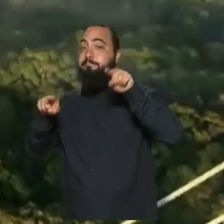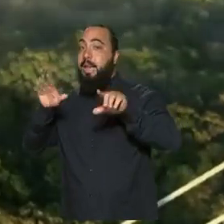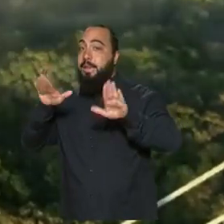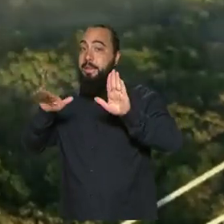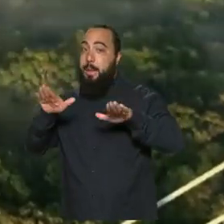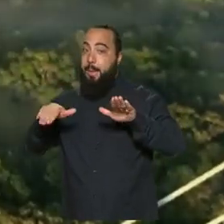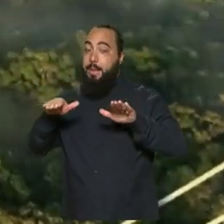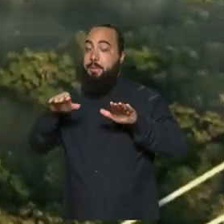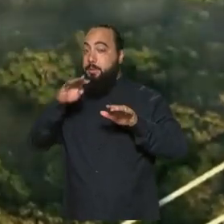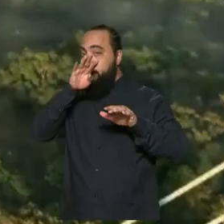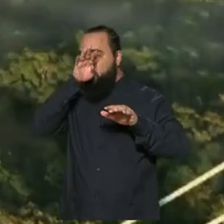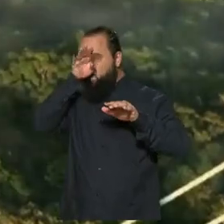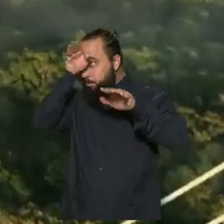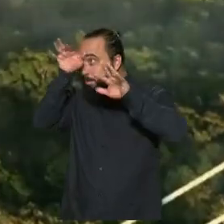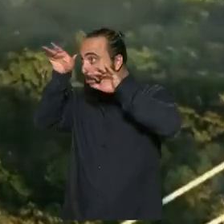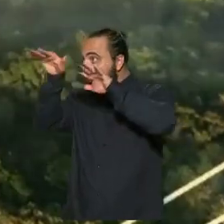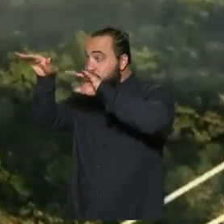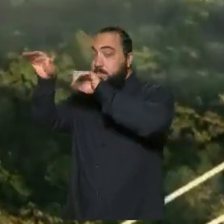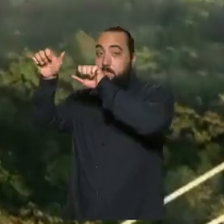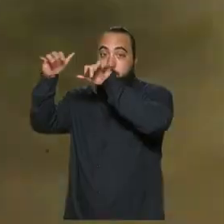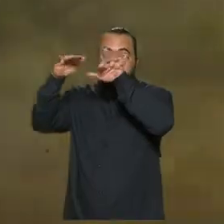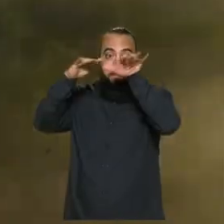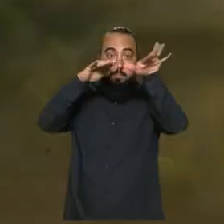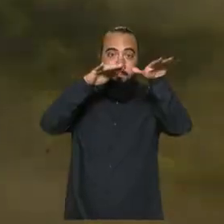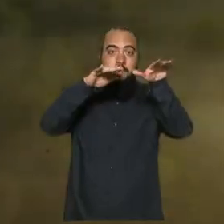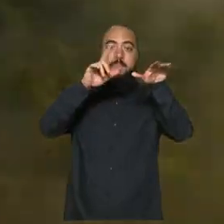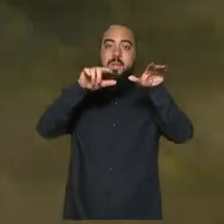transporte de umidade de uma determinada região.